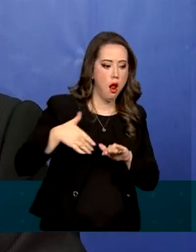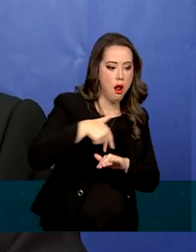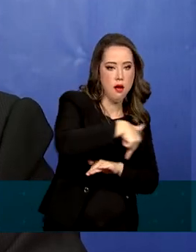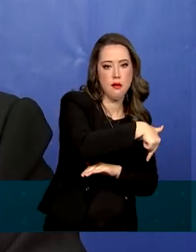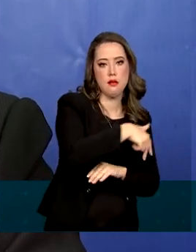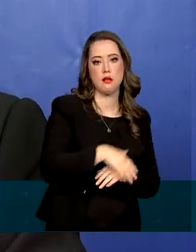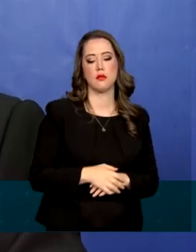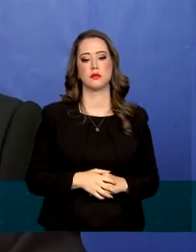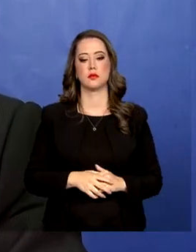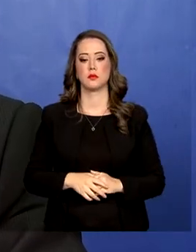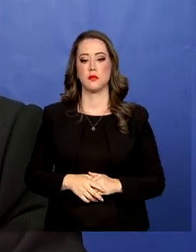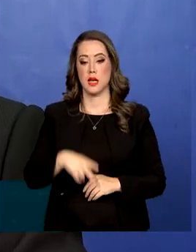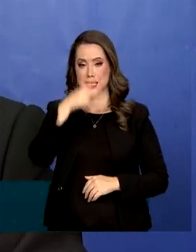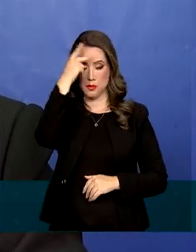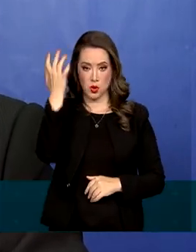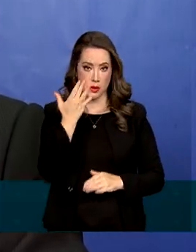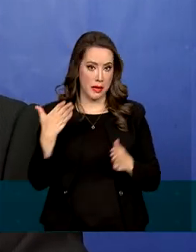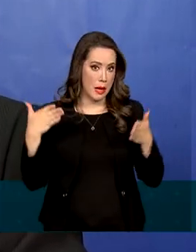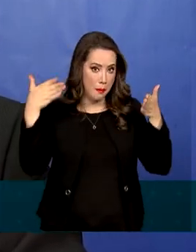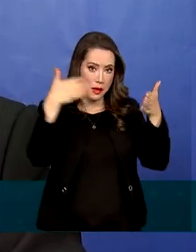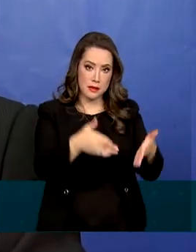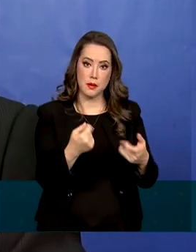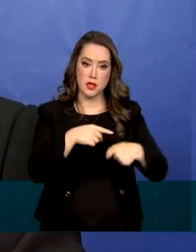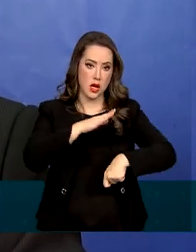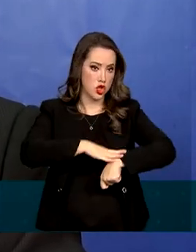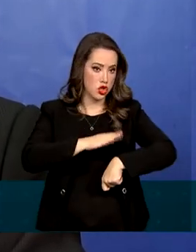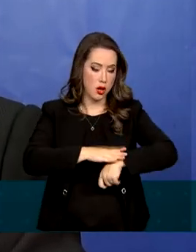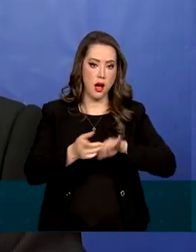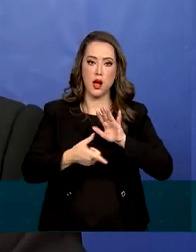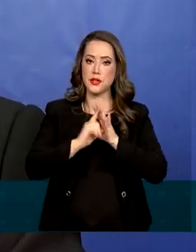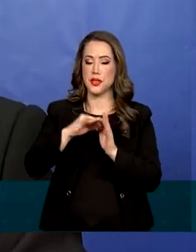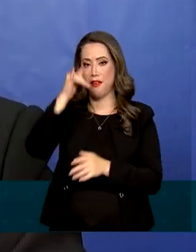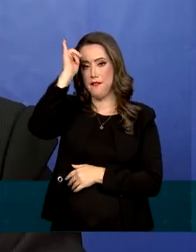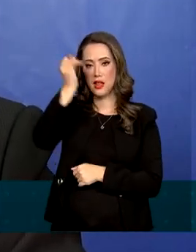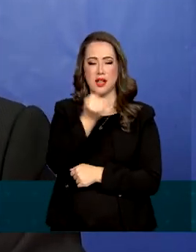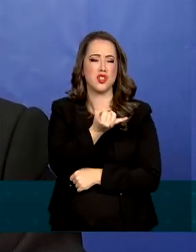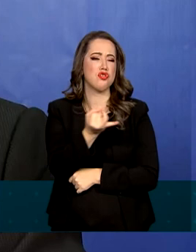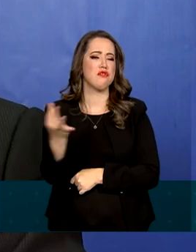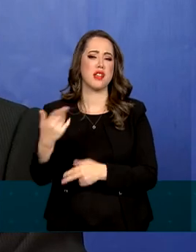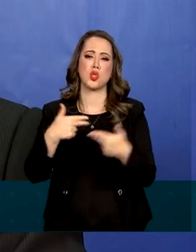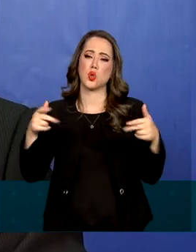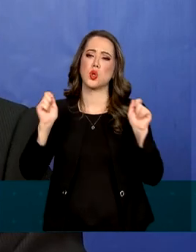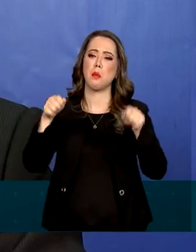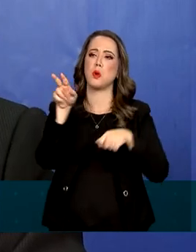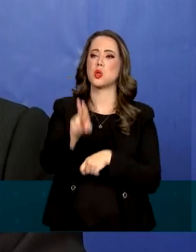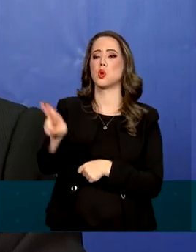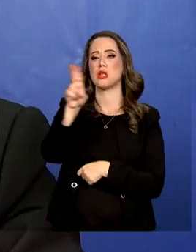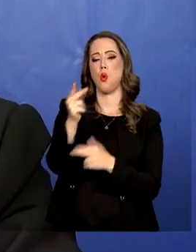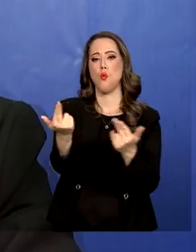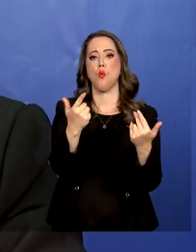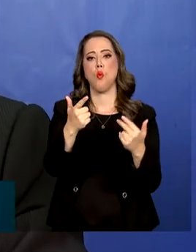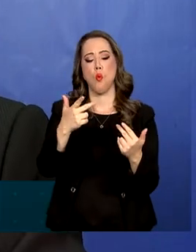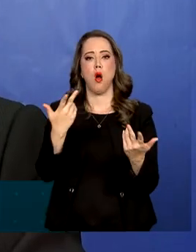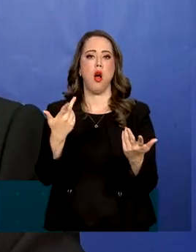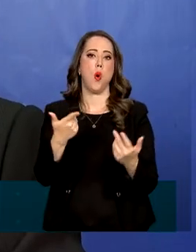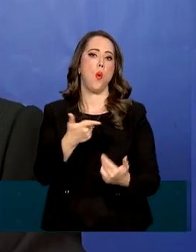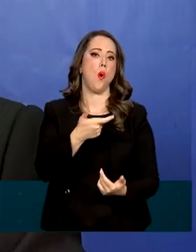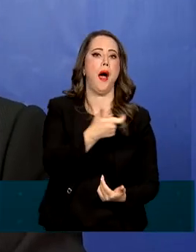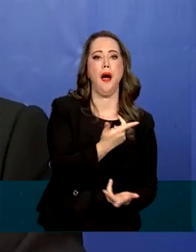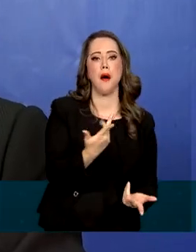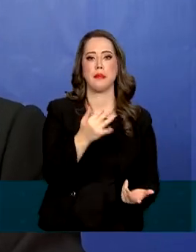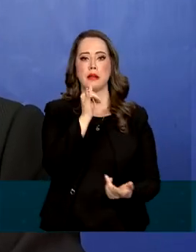queiram participar devem enxergar mais cedo, não devem trazer, evitar diversos objetos que possam ser utilizados como arma. Como o